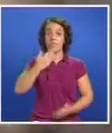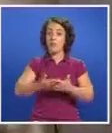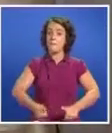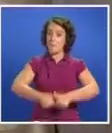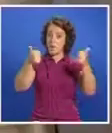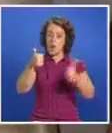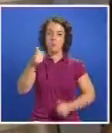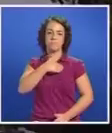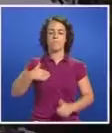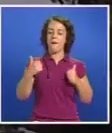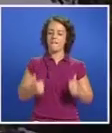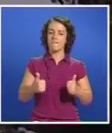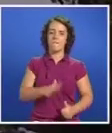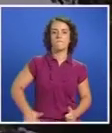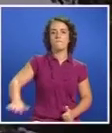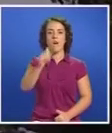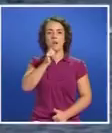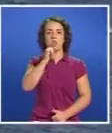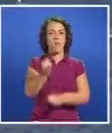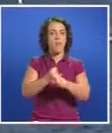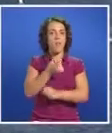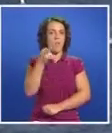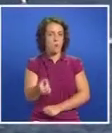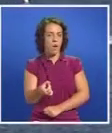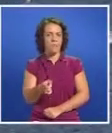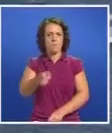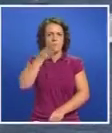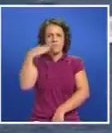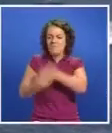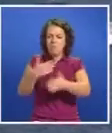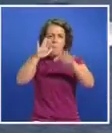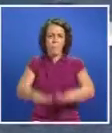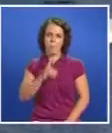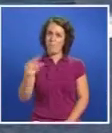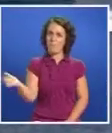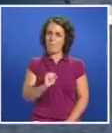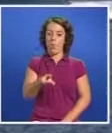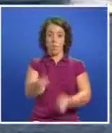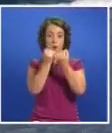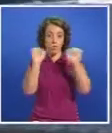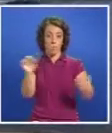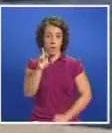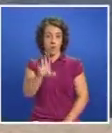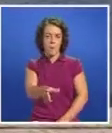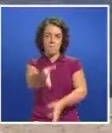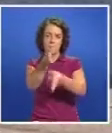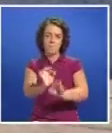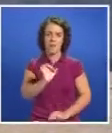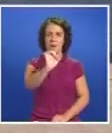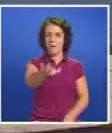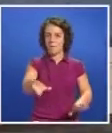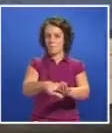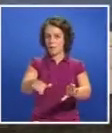-estar dos Açorianos em todas as ilhas. Há um ritmo que não pode parar. A autonomia regional precisa da sua